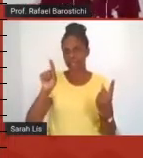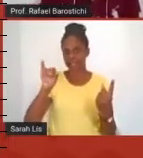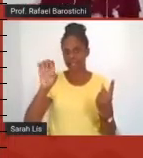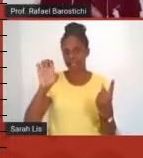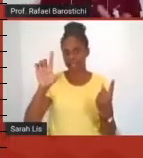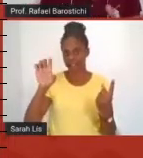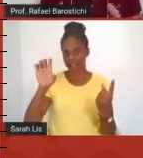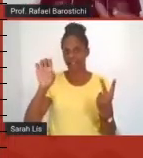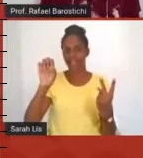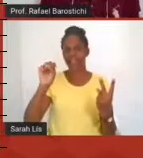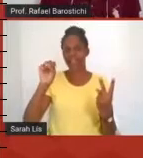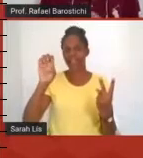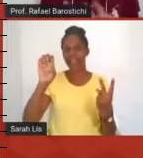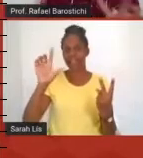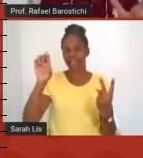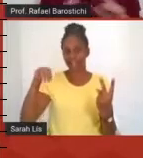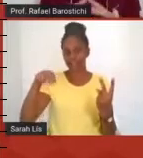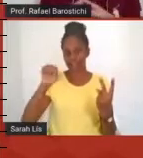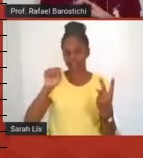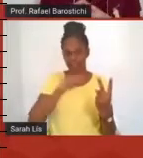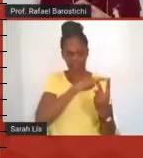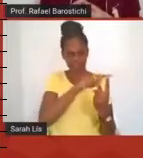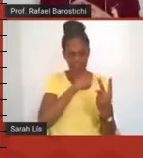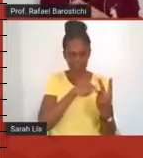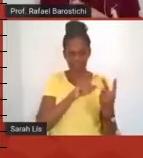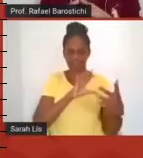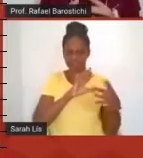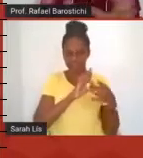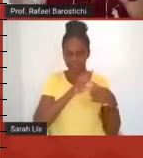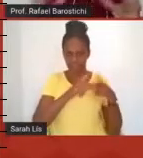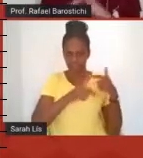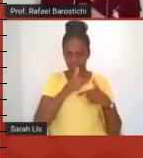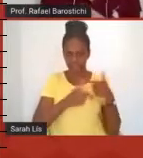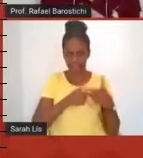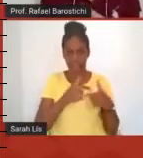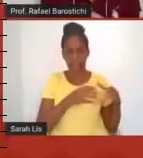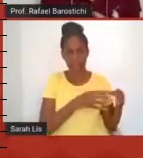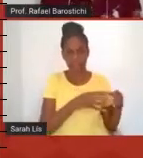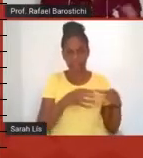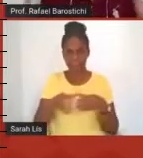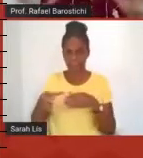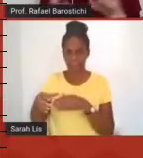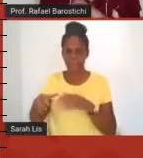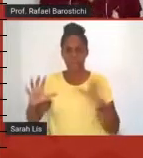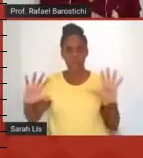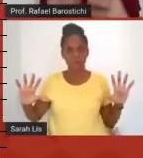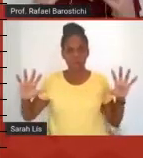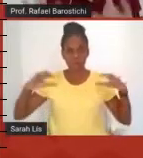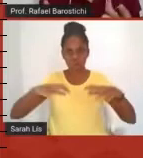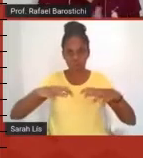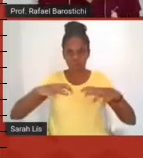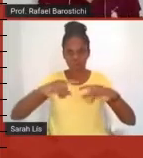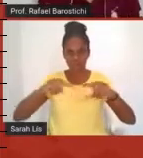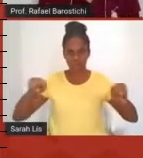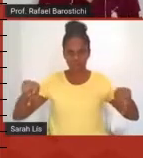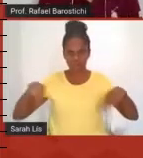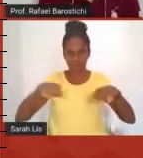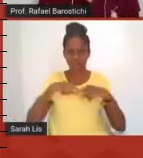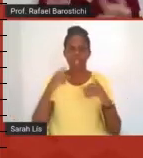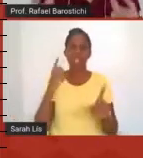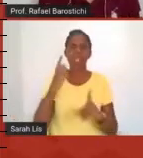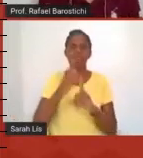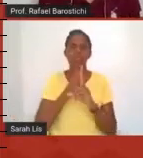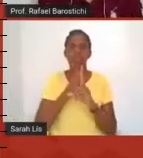forças. Nossas três turmas, a gente colocou tudo junto. Então, os encontros síncronos eram oferecidos